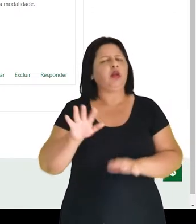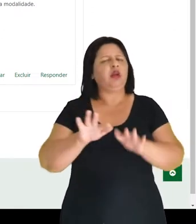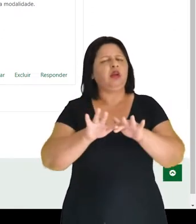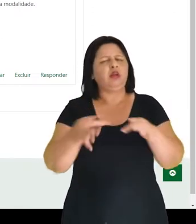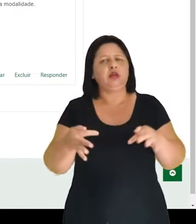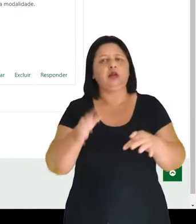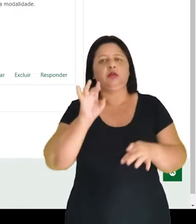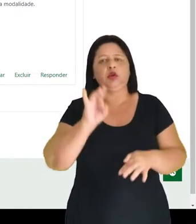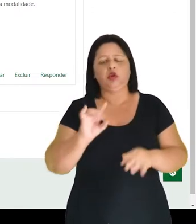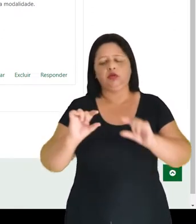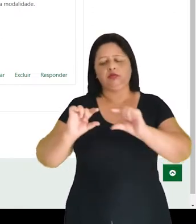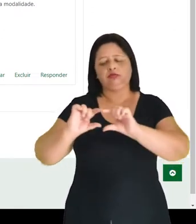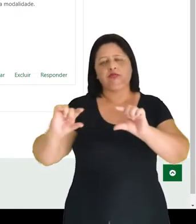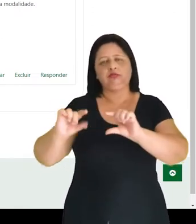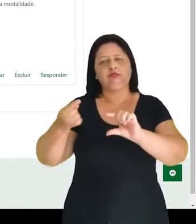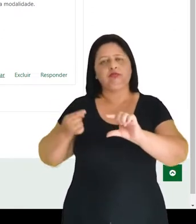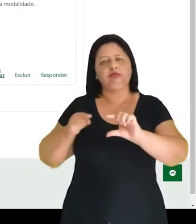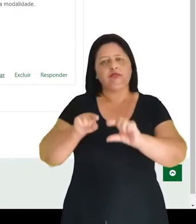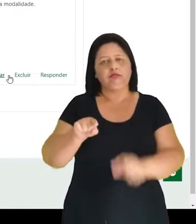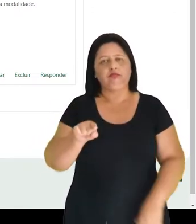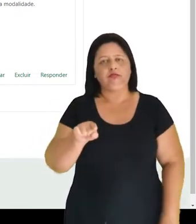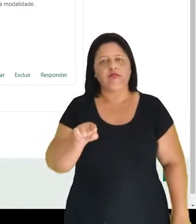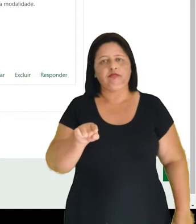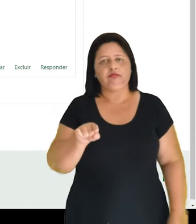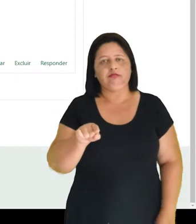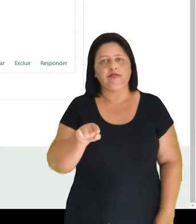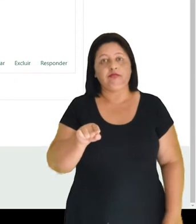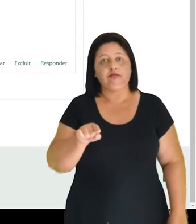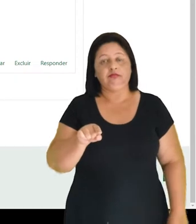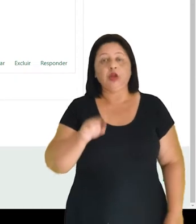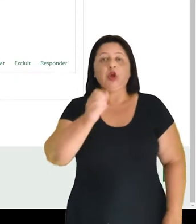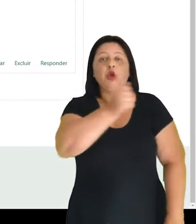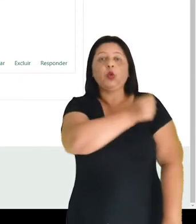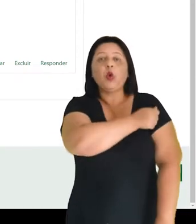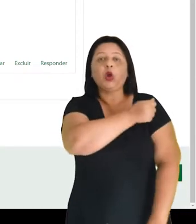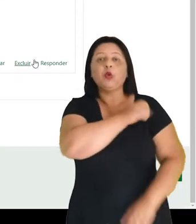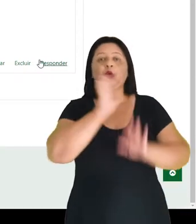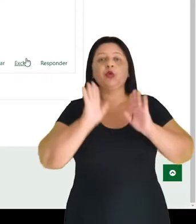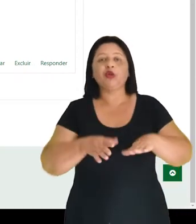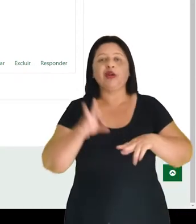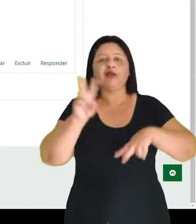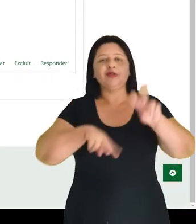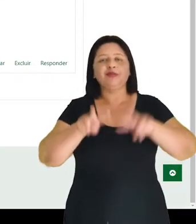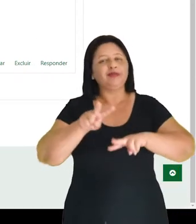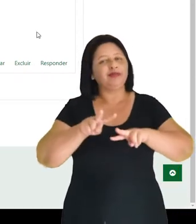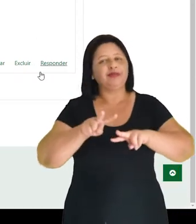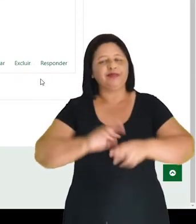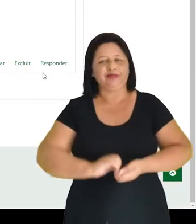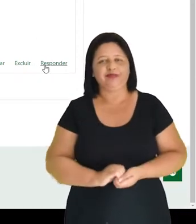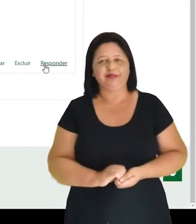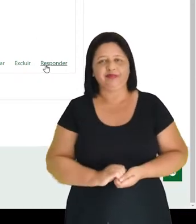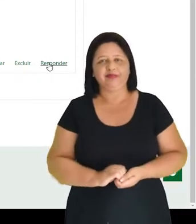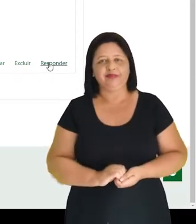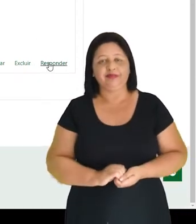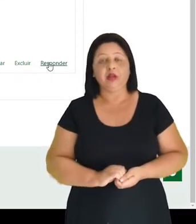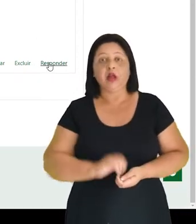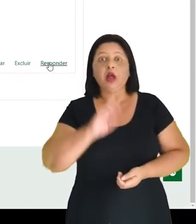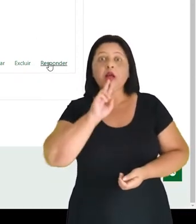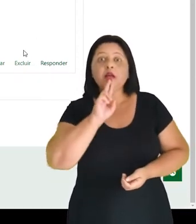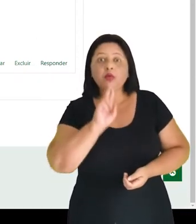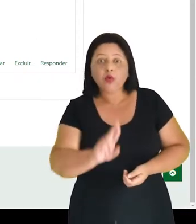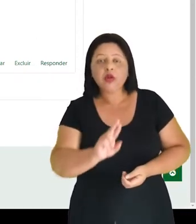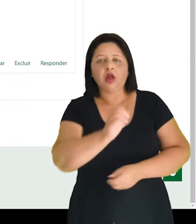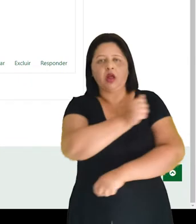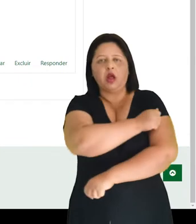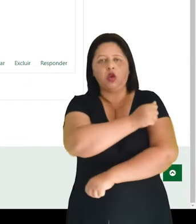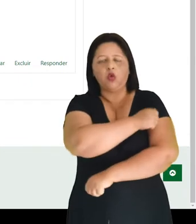é muito simples. É só clicar aqui que o aluno já foi avaliado. Para responder esse